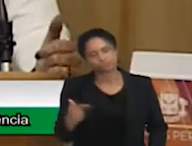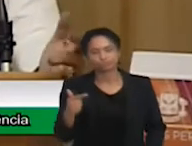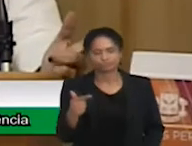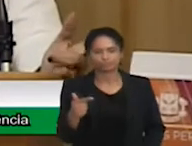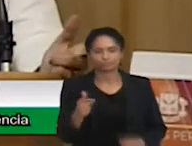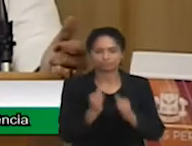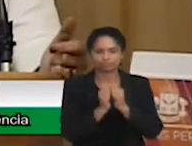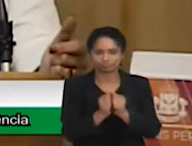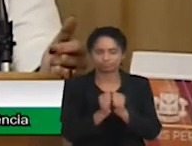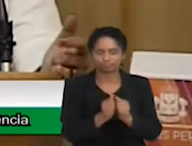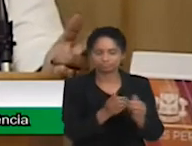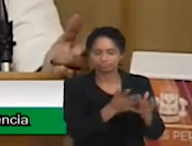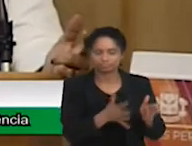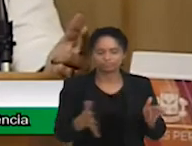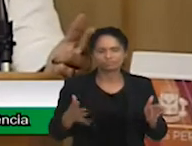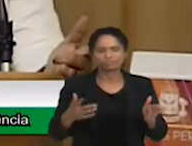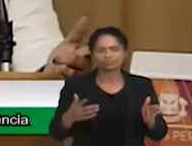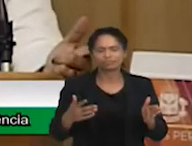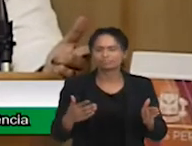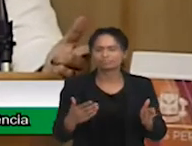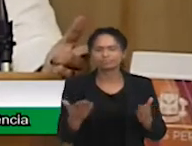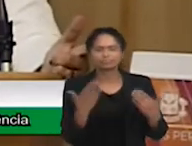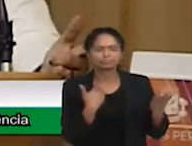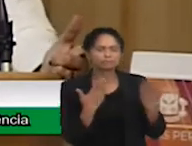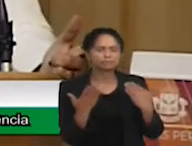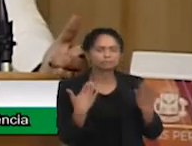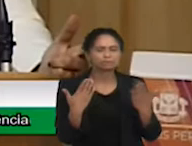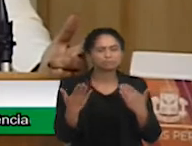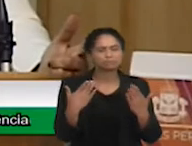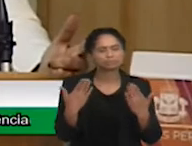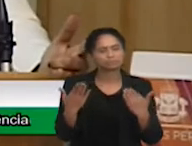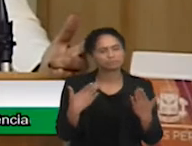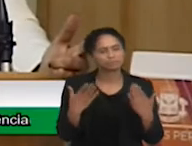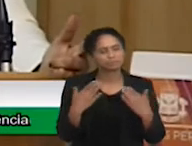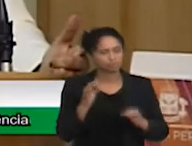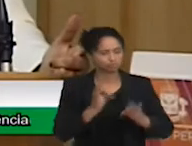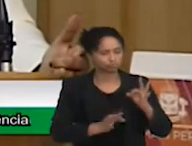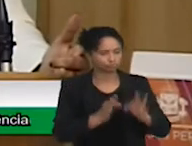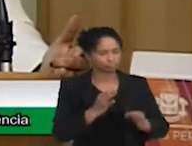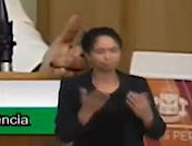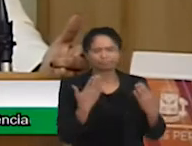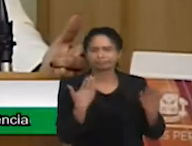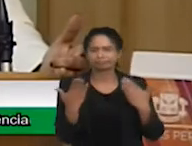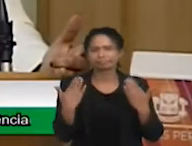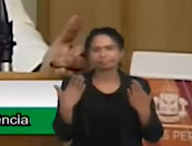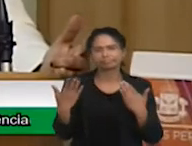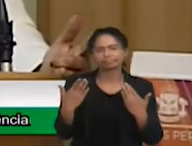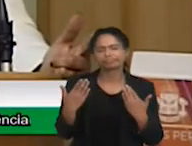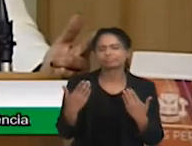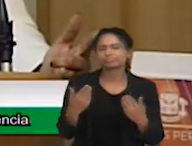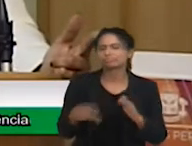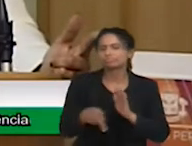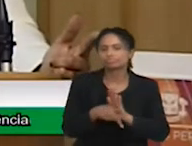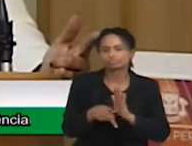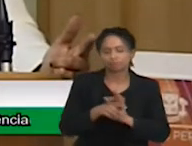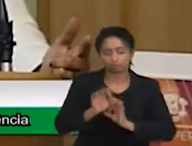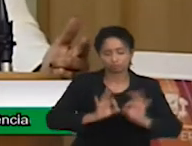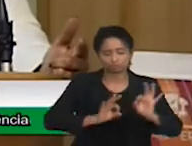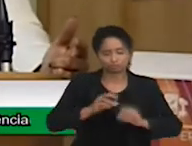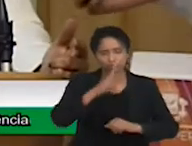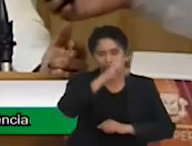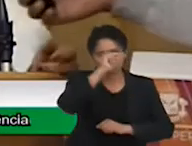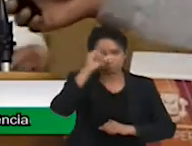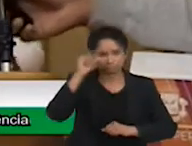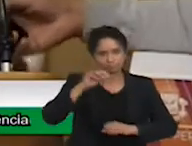no fórum, discutindo as metas, as metas do plano municipal de educação